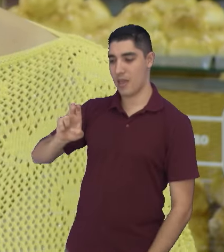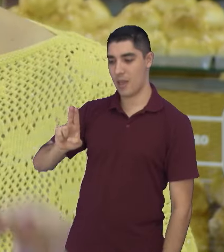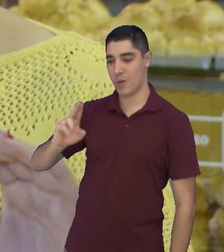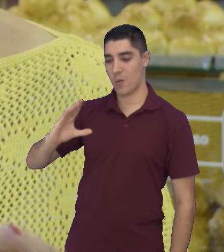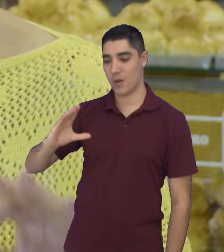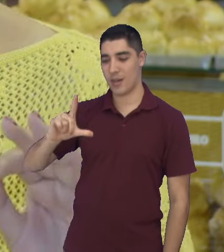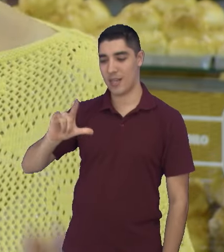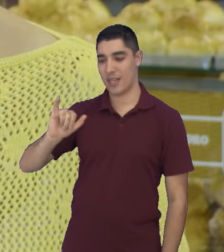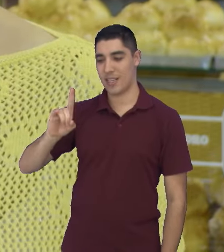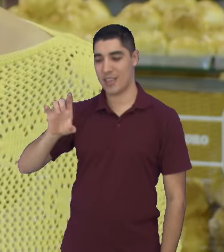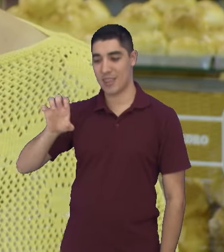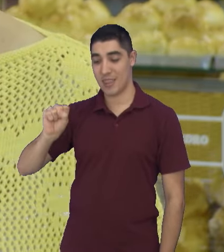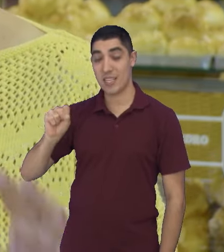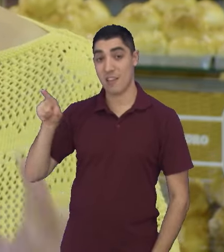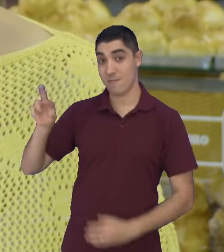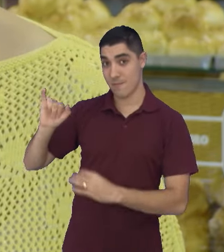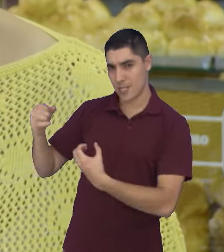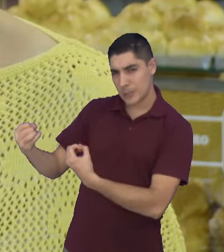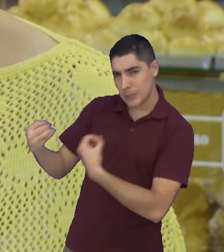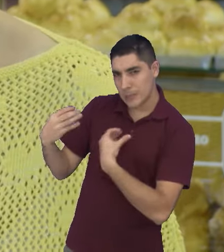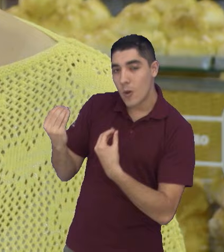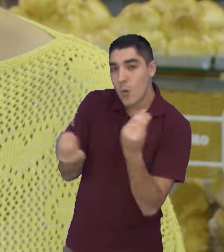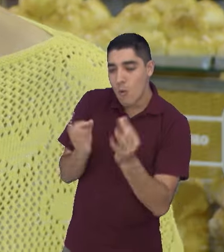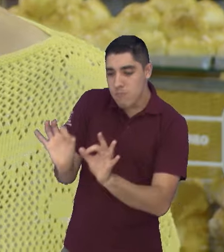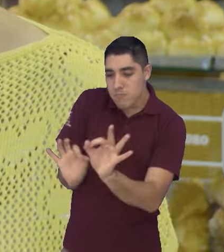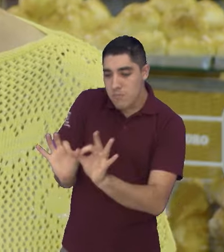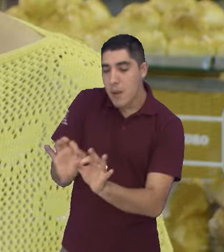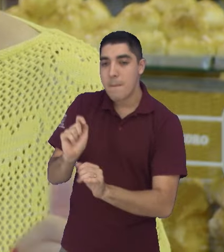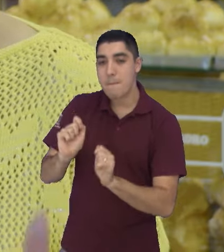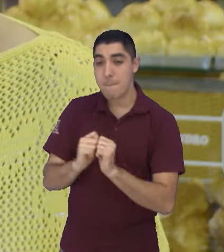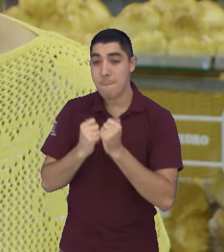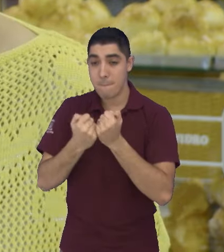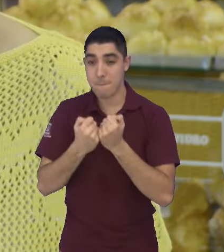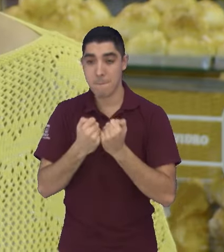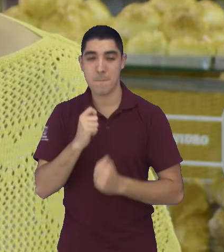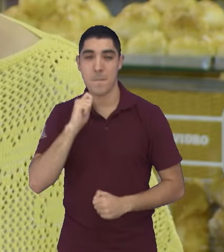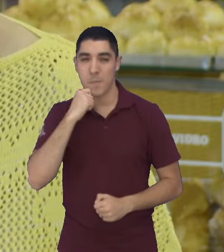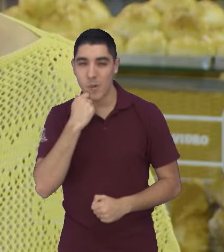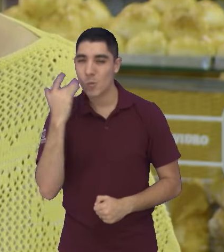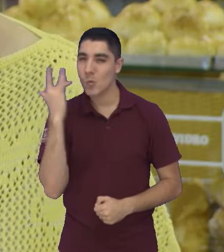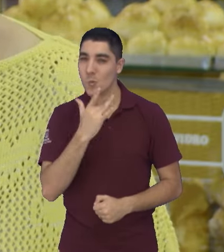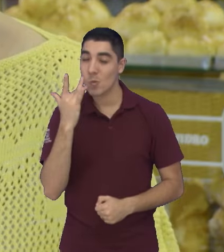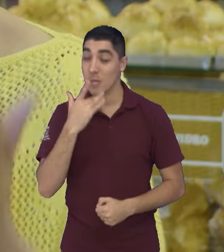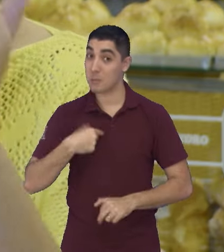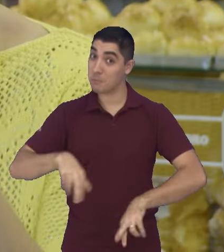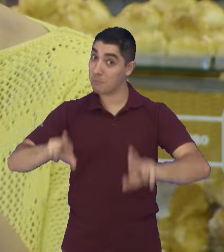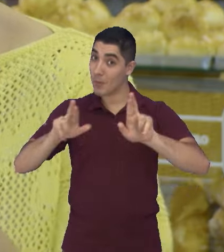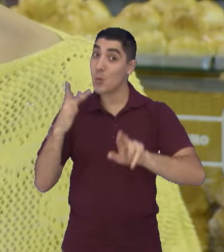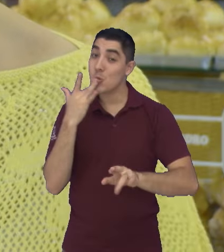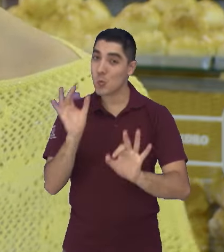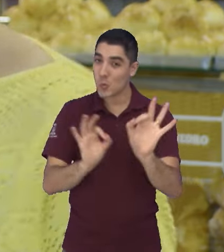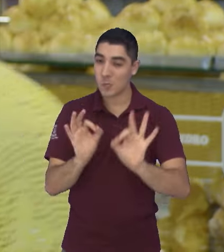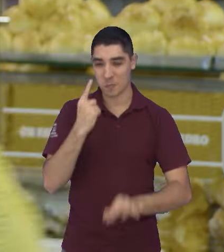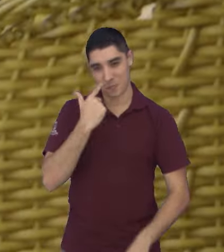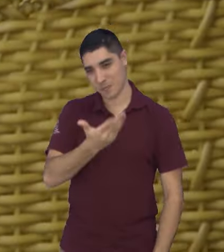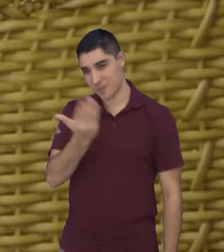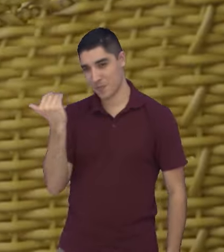ensinar como fazer um pãozinho bem gostoso. Quer dizer, eu espero que saia bem gostoso, né, Fernanda? Vem comigo!